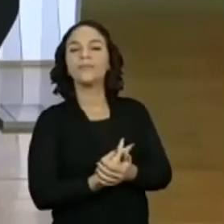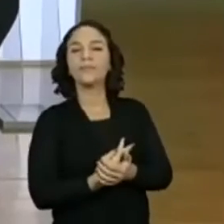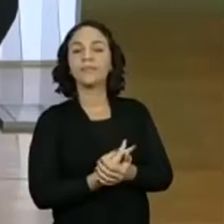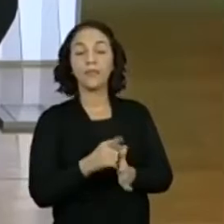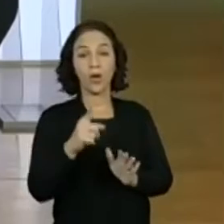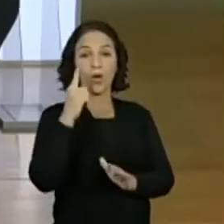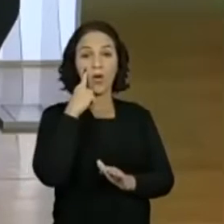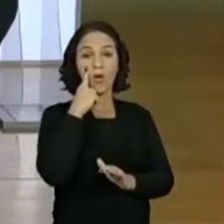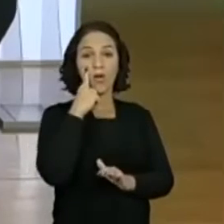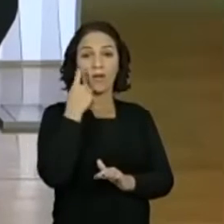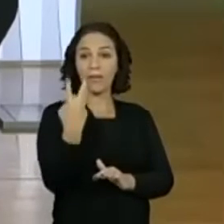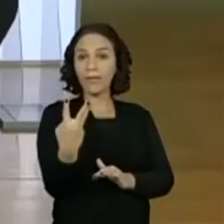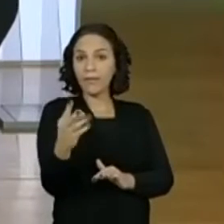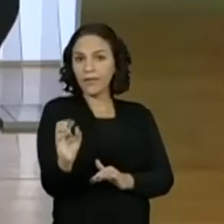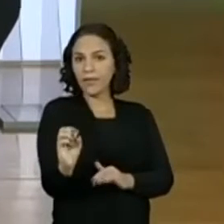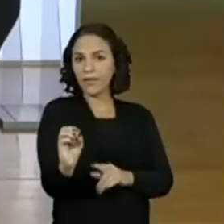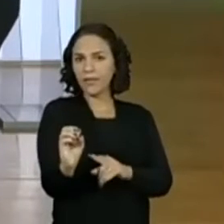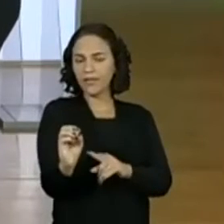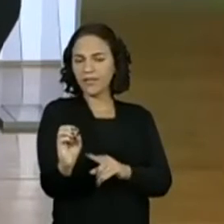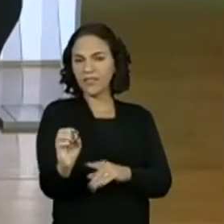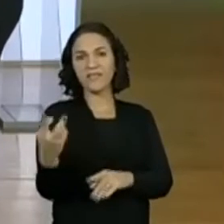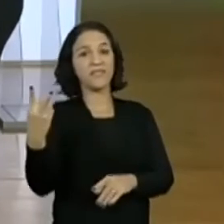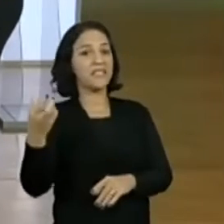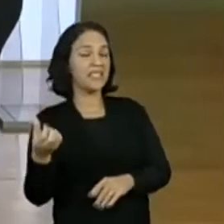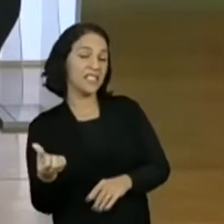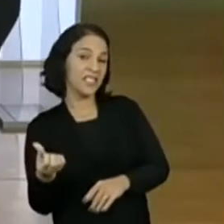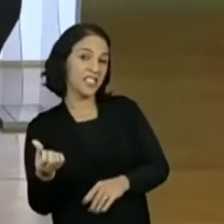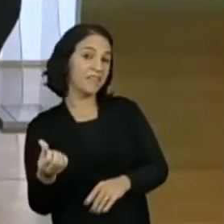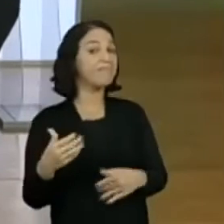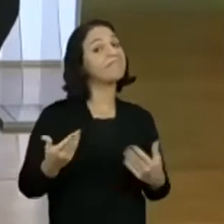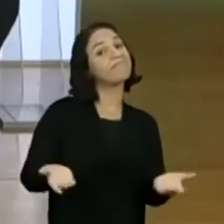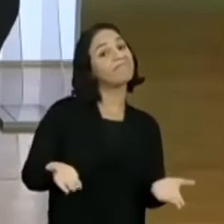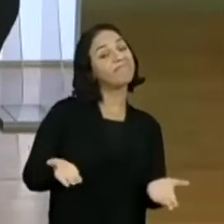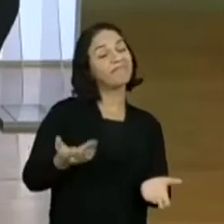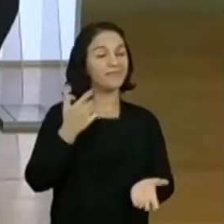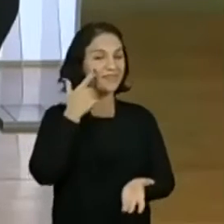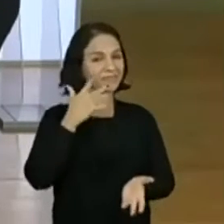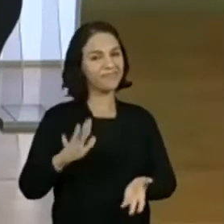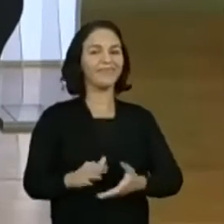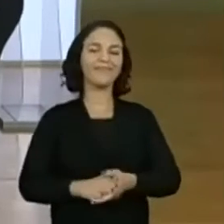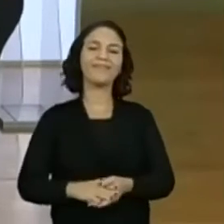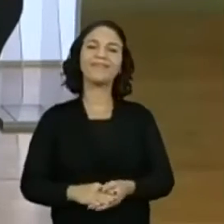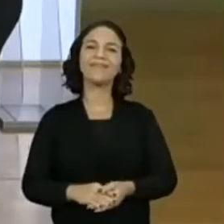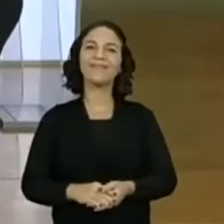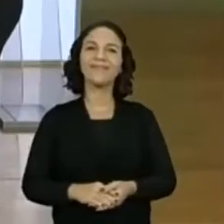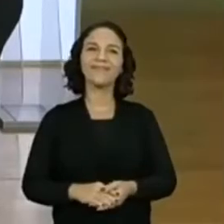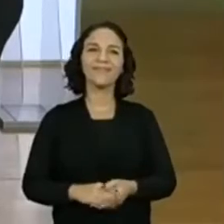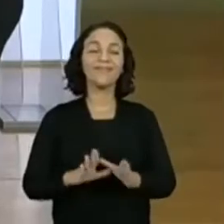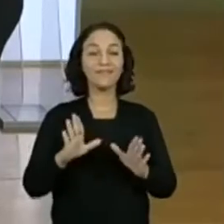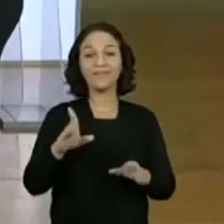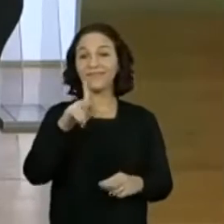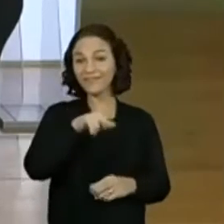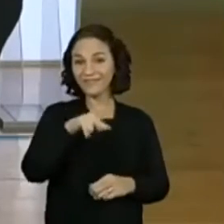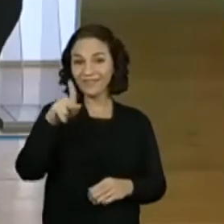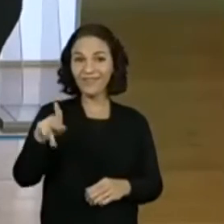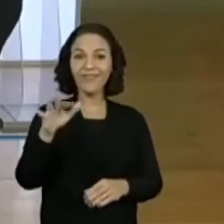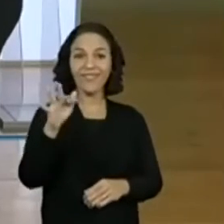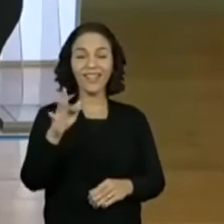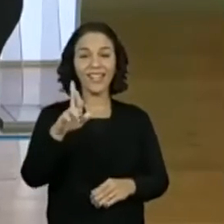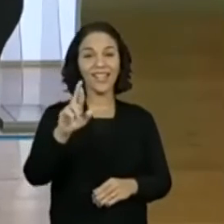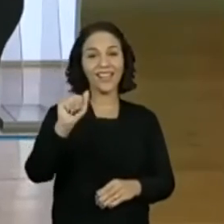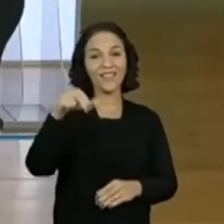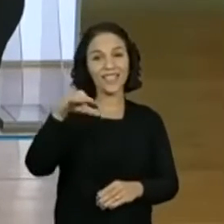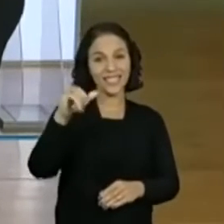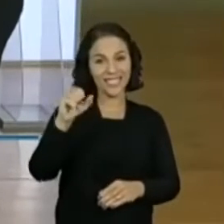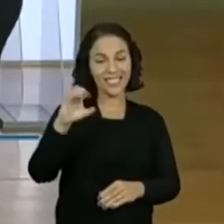30, ó. A professora Shirley falou que tem 26, então vamos ver. Tem gente que está falando que tem mais. Olha só, e a Pro Francisca disse que também